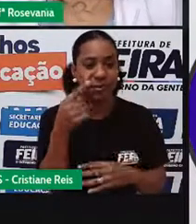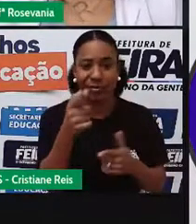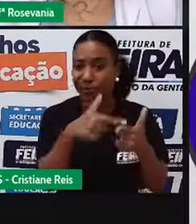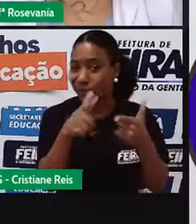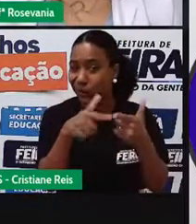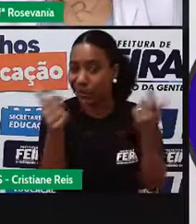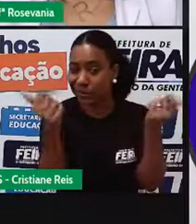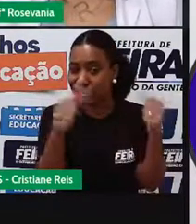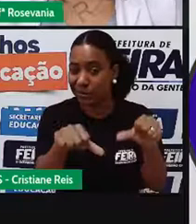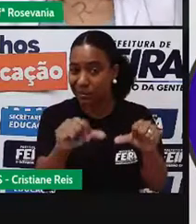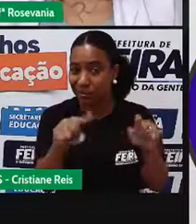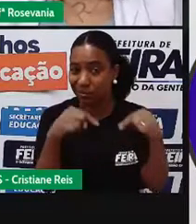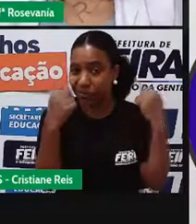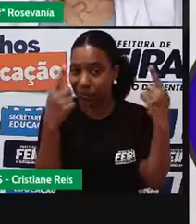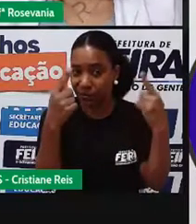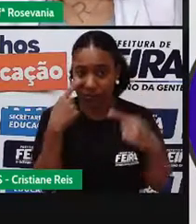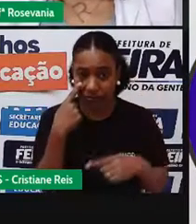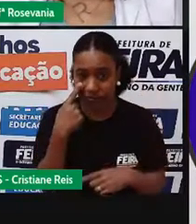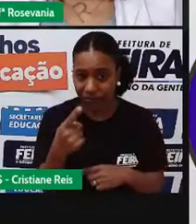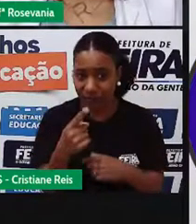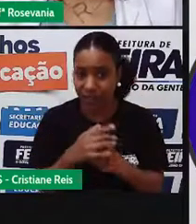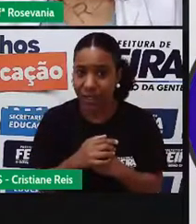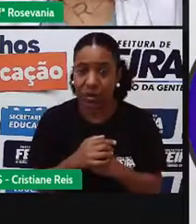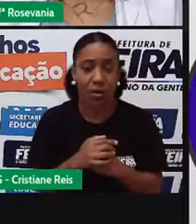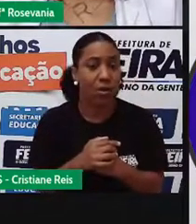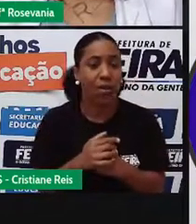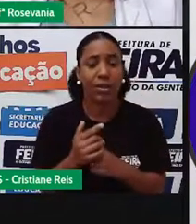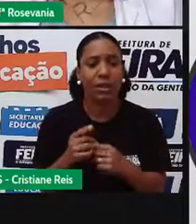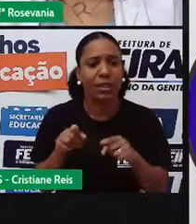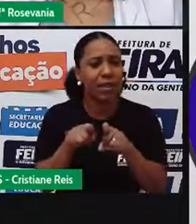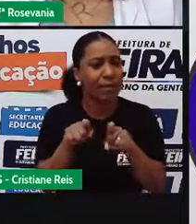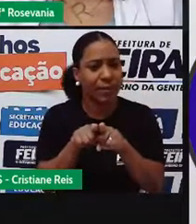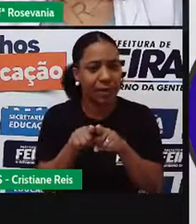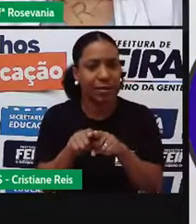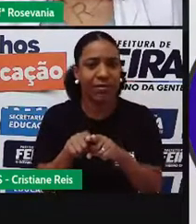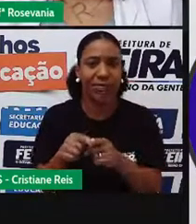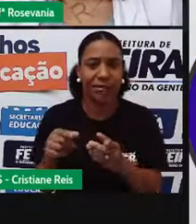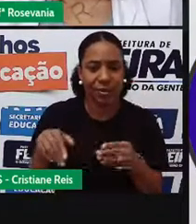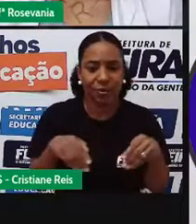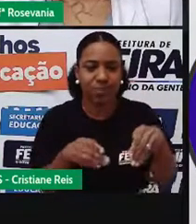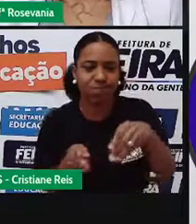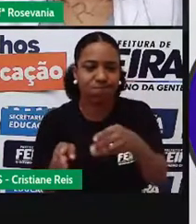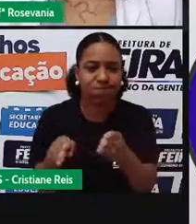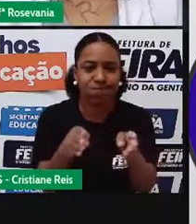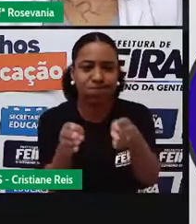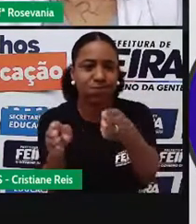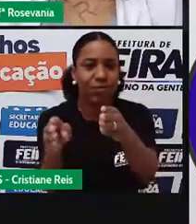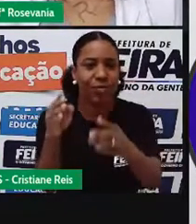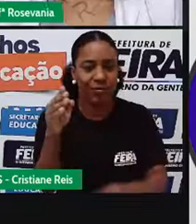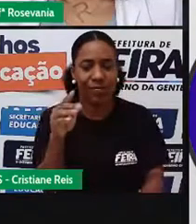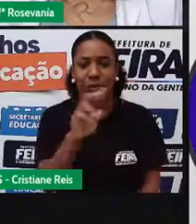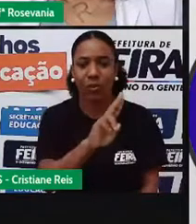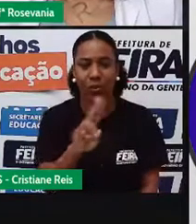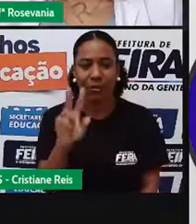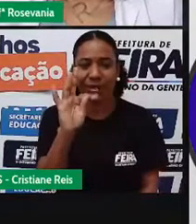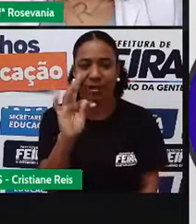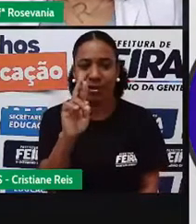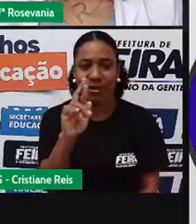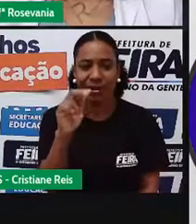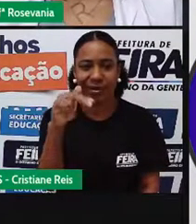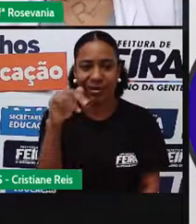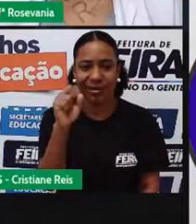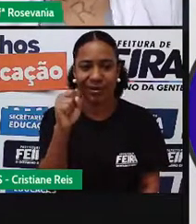Outro impacto que a gente vê também é que para a construção de estradas, essa aqui, atrás da Amazônica, que desde a década de